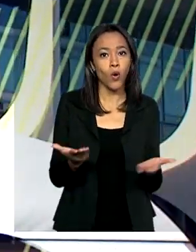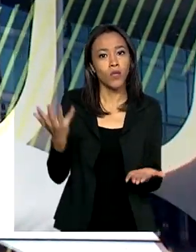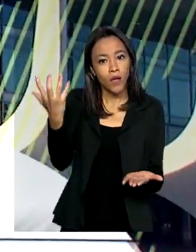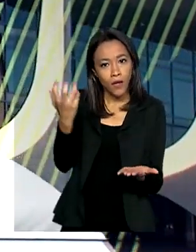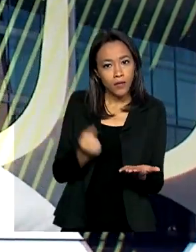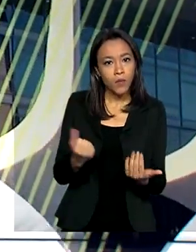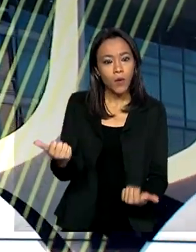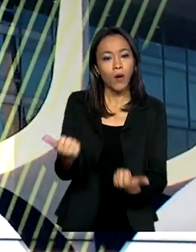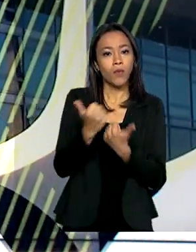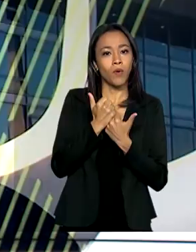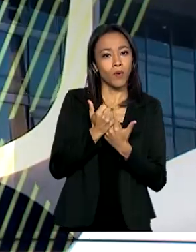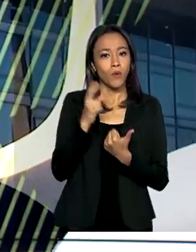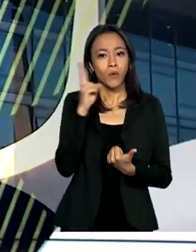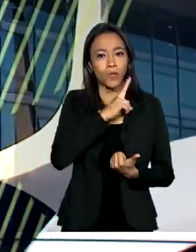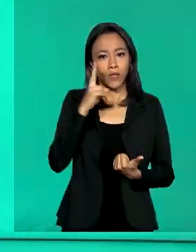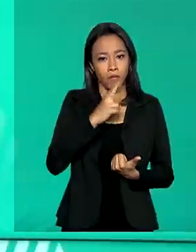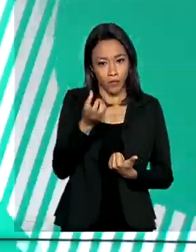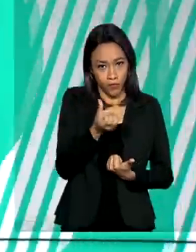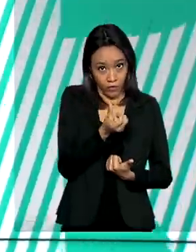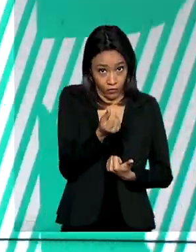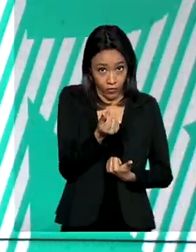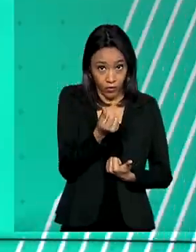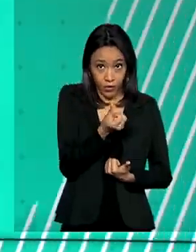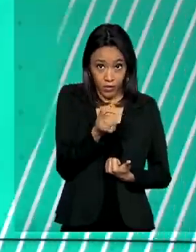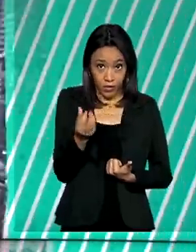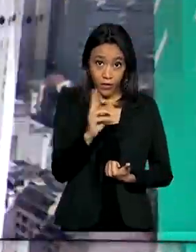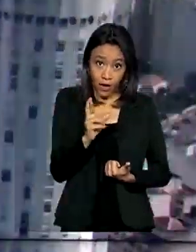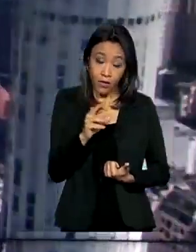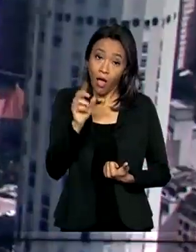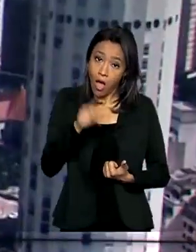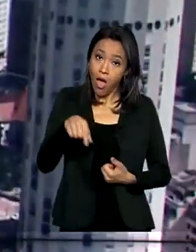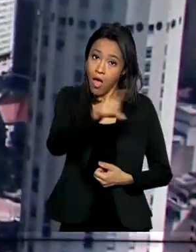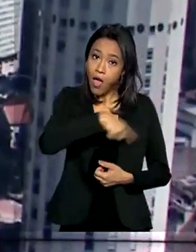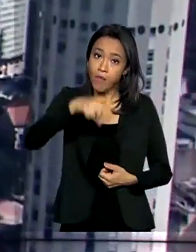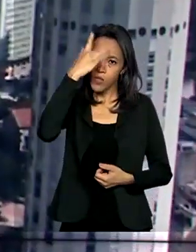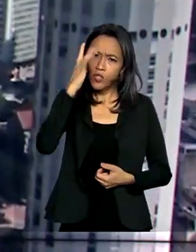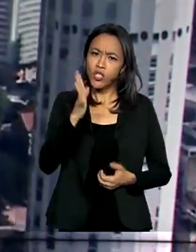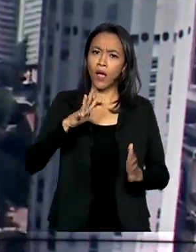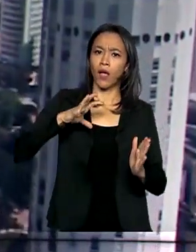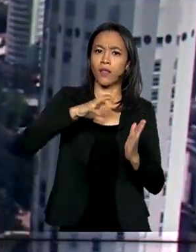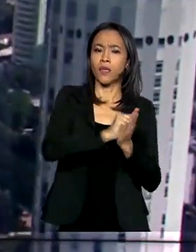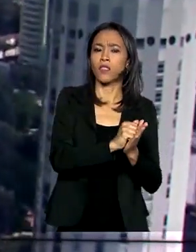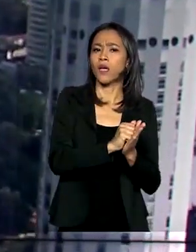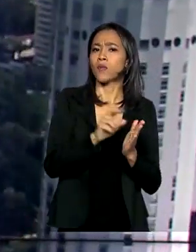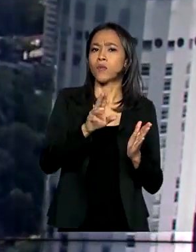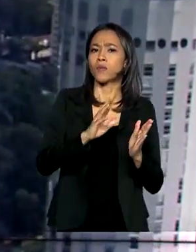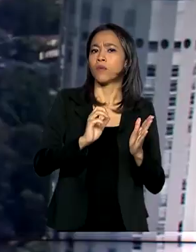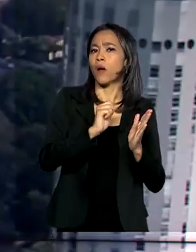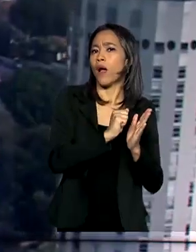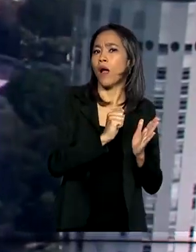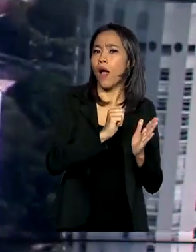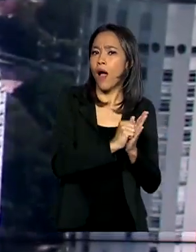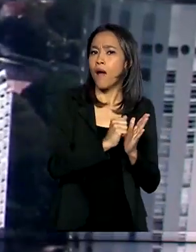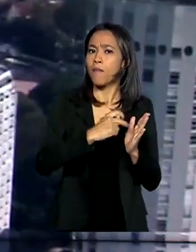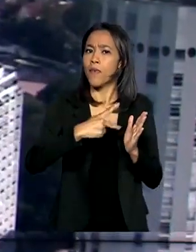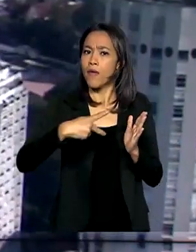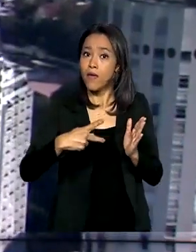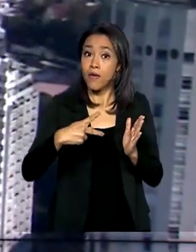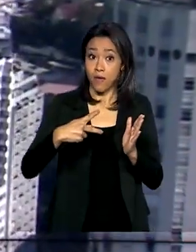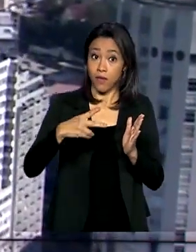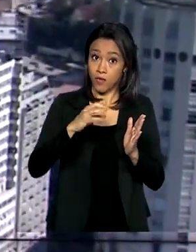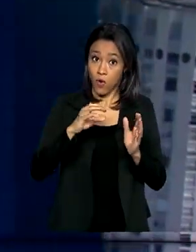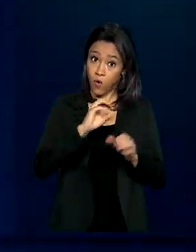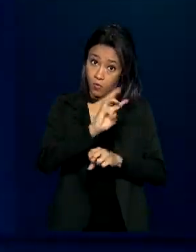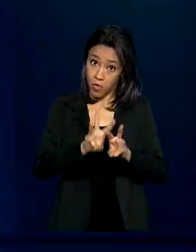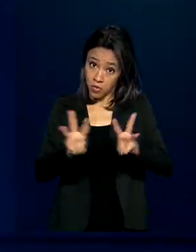auxílio emergencial de 600 reais. São os trabalhadores que se cadastraram pelo aplicativo ou site nascidos em julho e